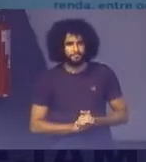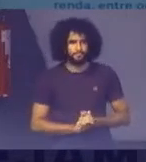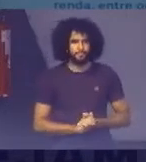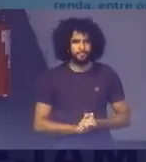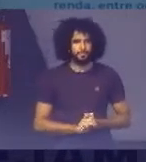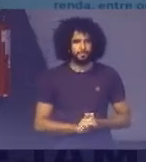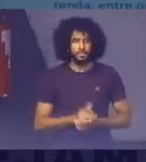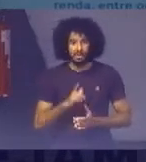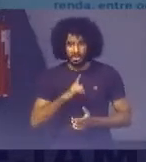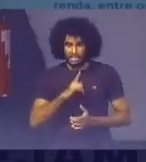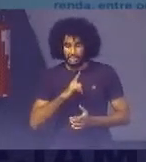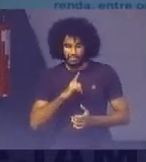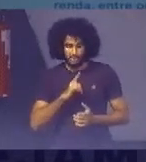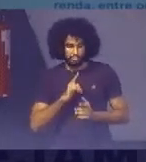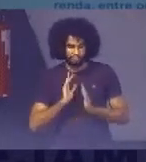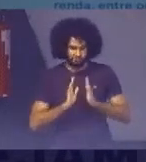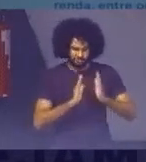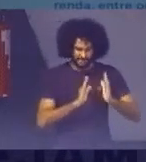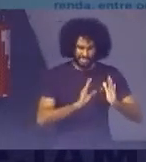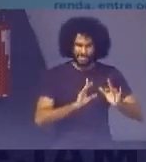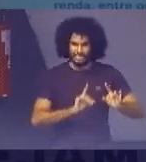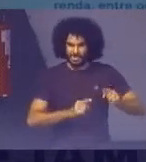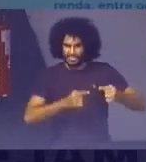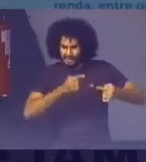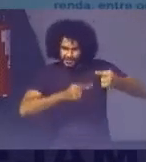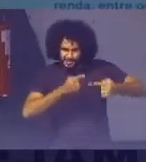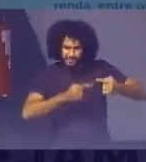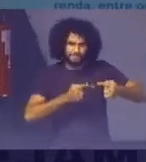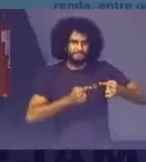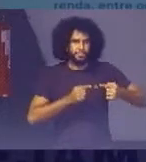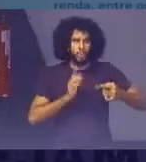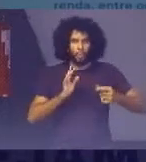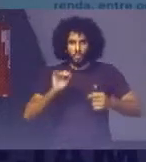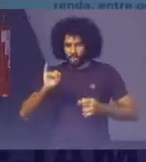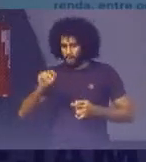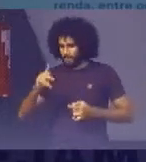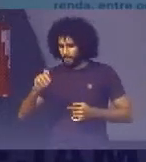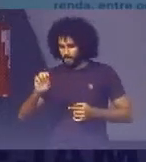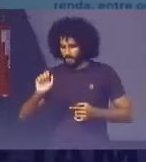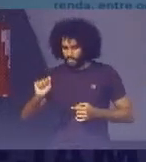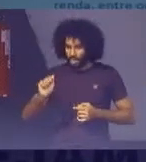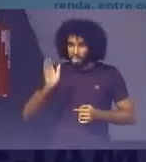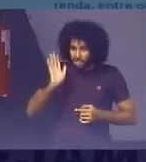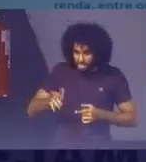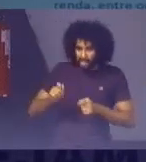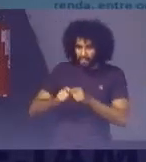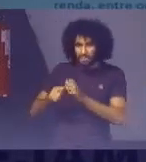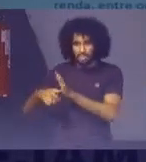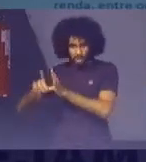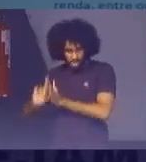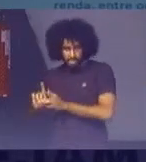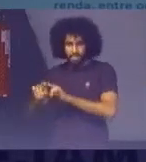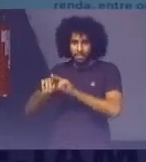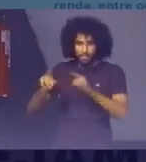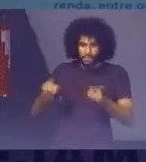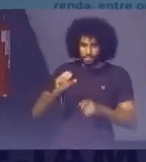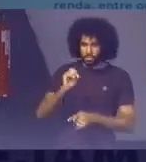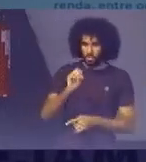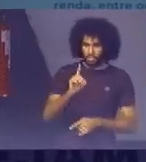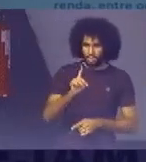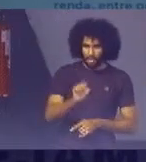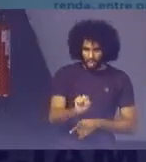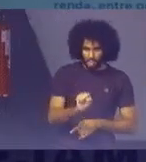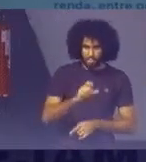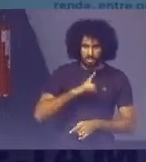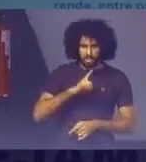desafiador O IPEA Já tinha feito isso No âmbito Dos objetivos De desenvolvimento Do milênio No entanto Os ODMs Como vocês sabem Eram